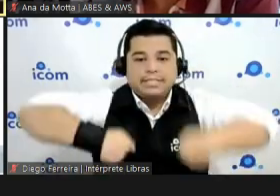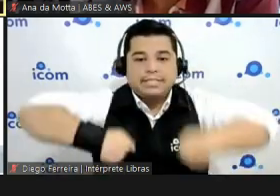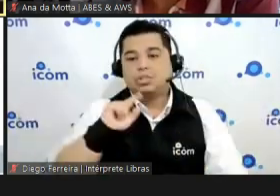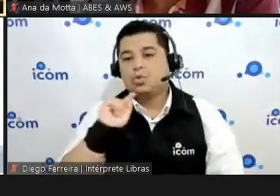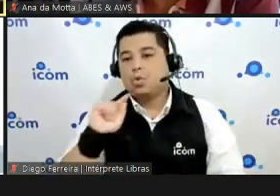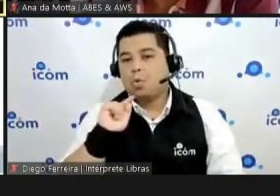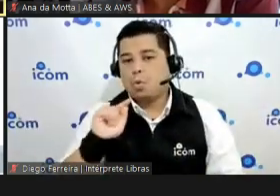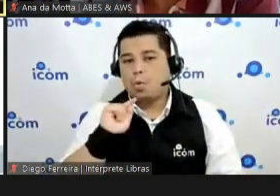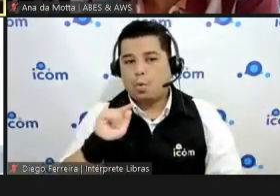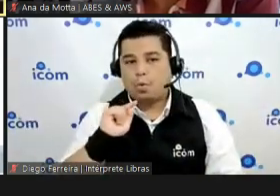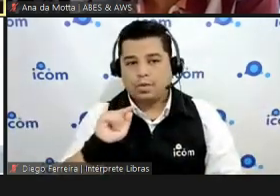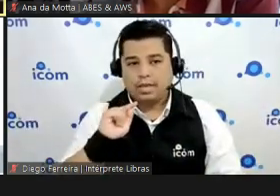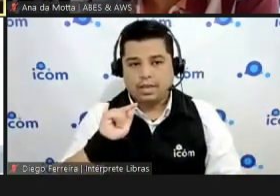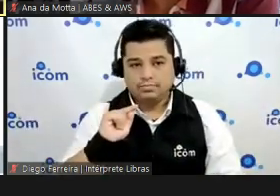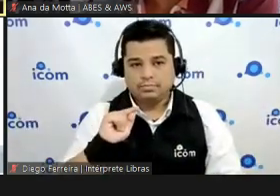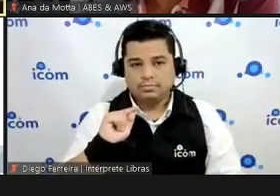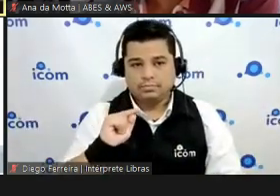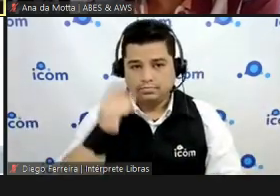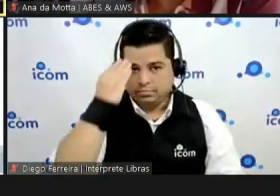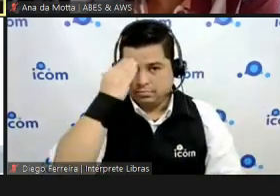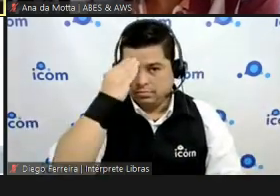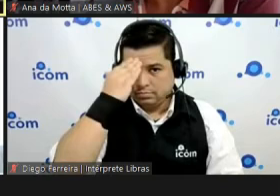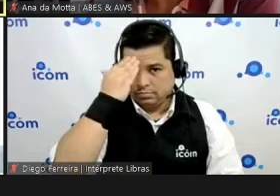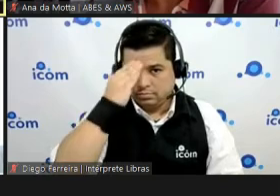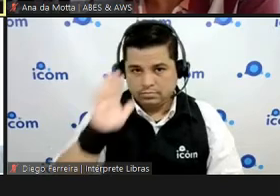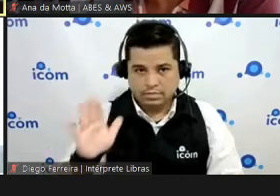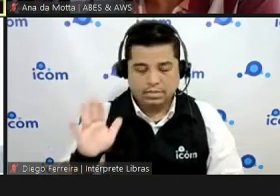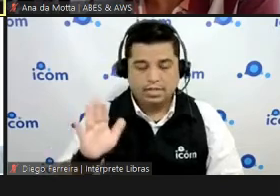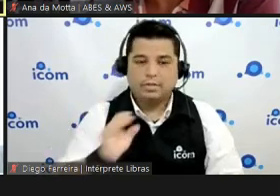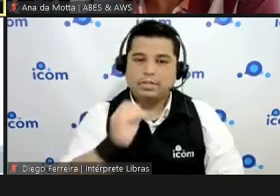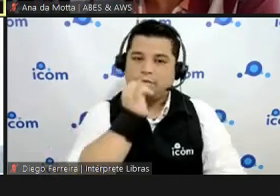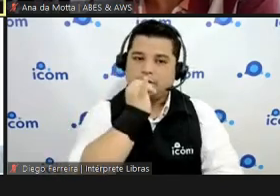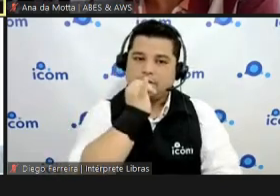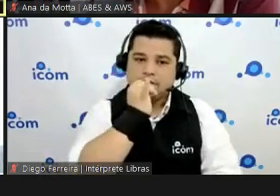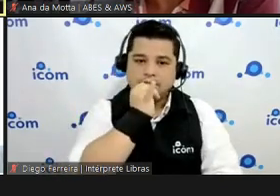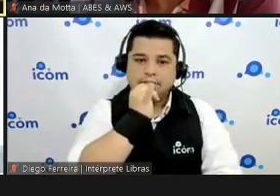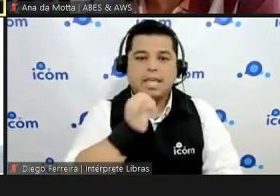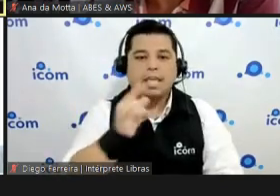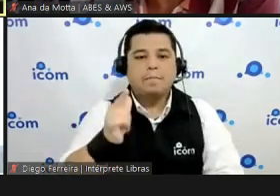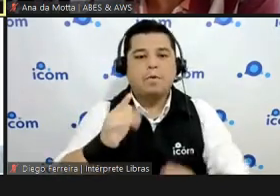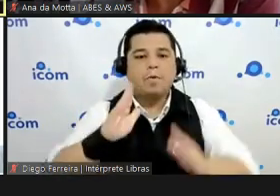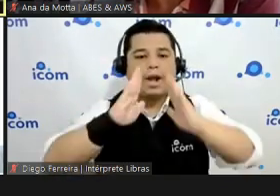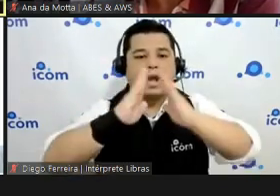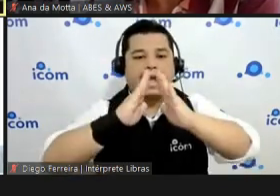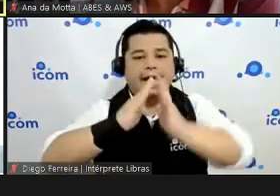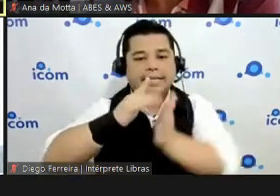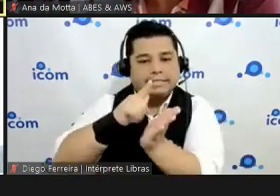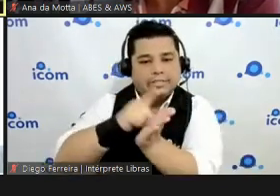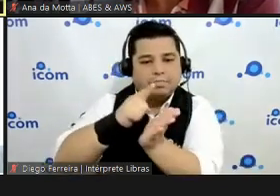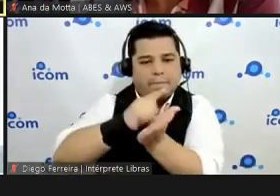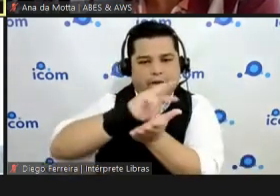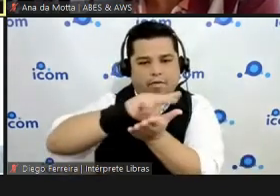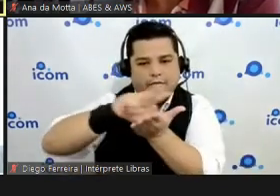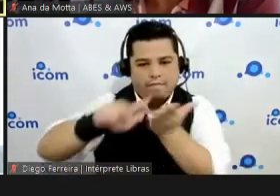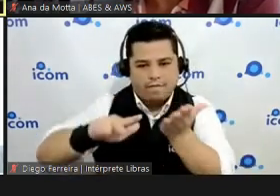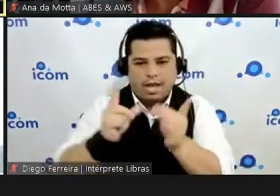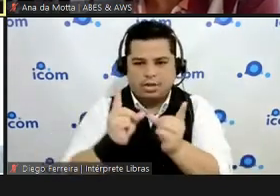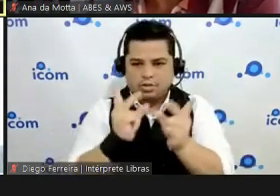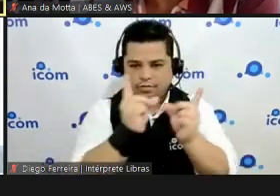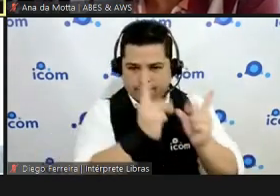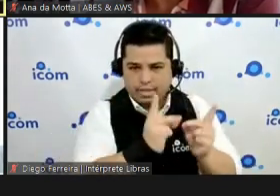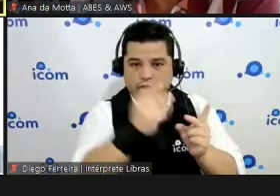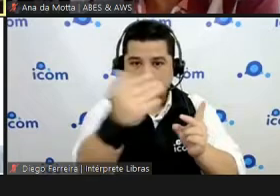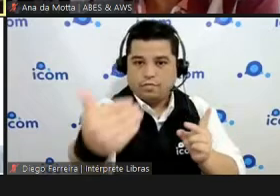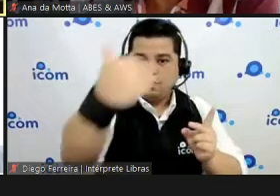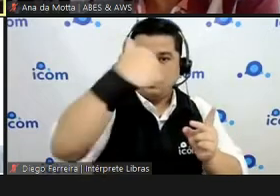Porque você fala assim, você não entra numa papelaria dizendo, eu preciso escrever o que